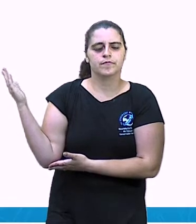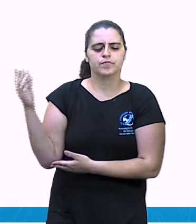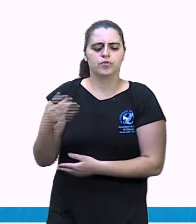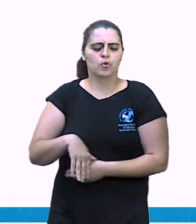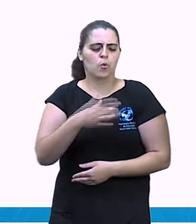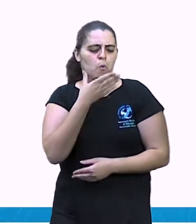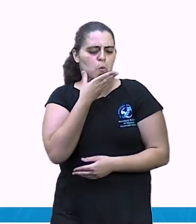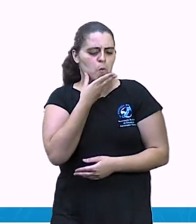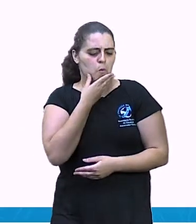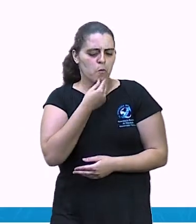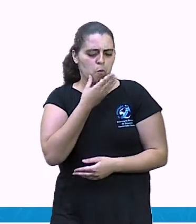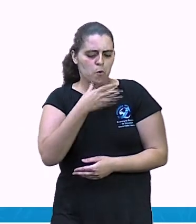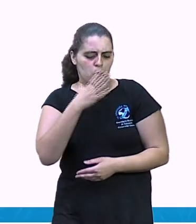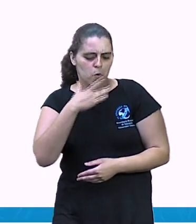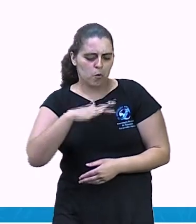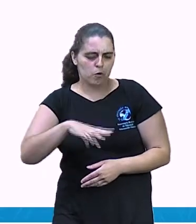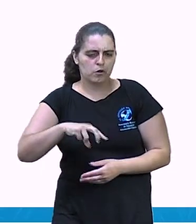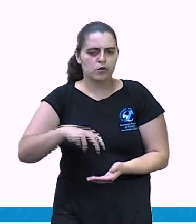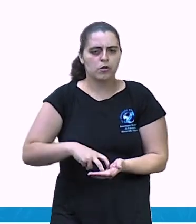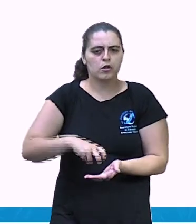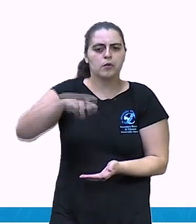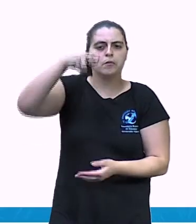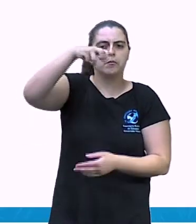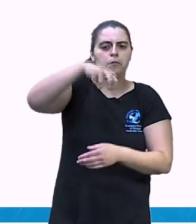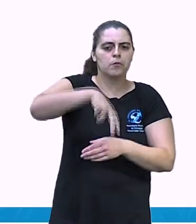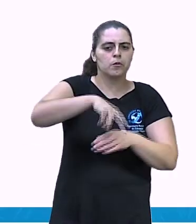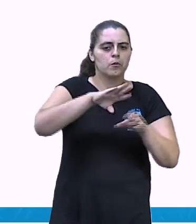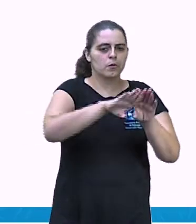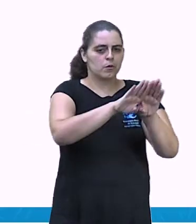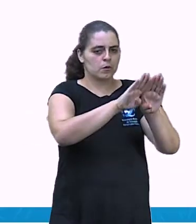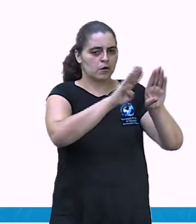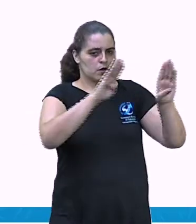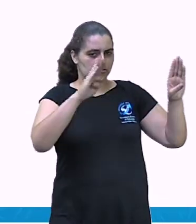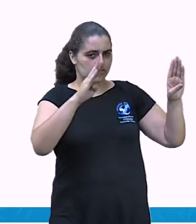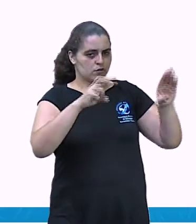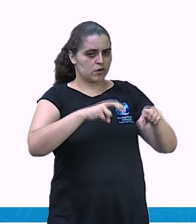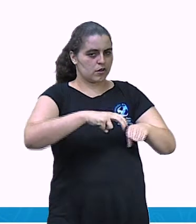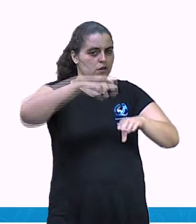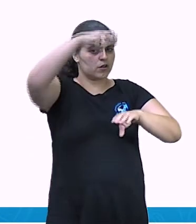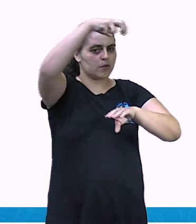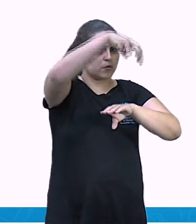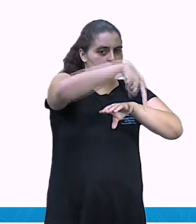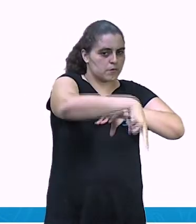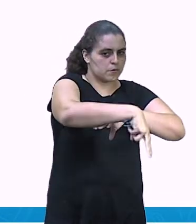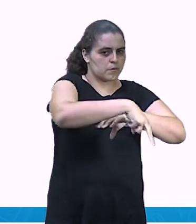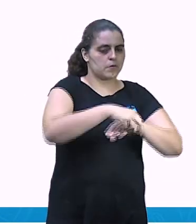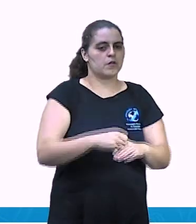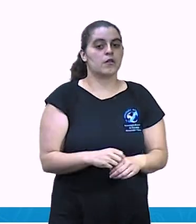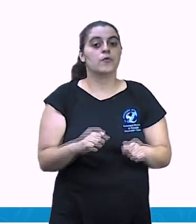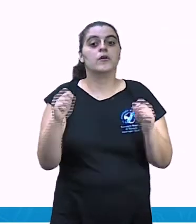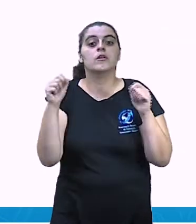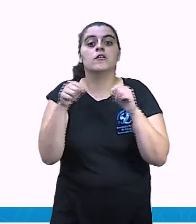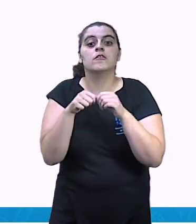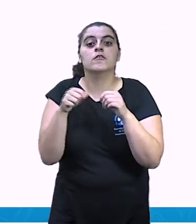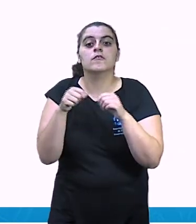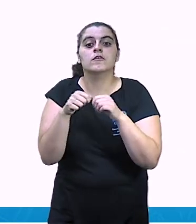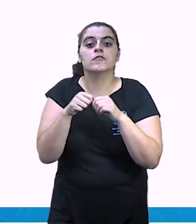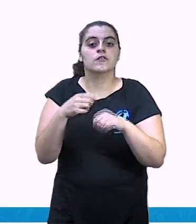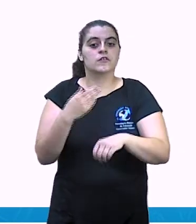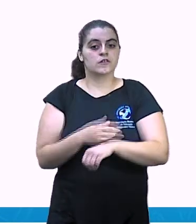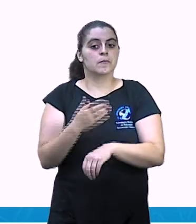menino pula a janela. Pula é uma ação que o menino está